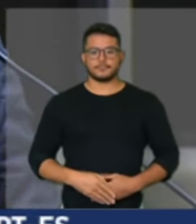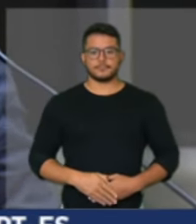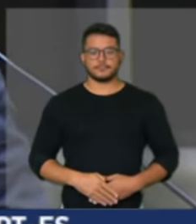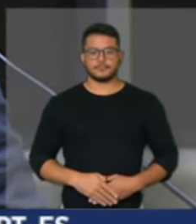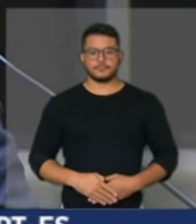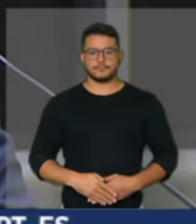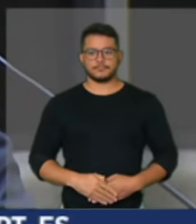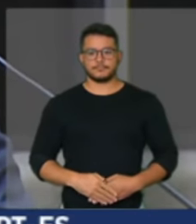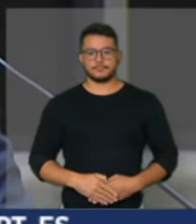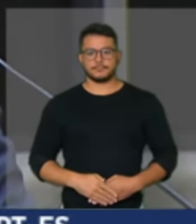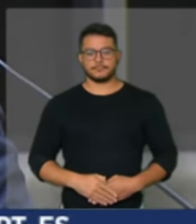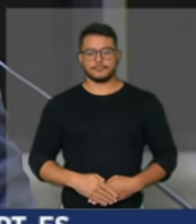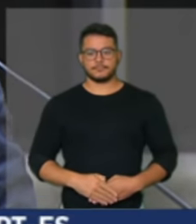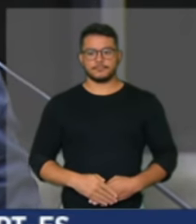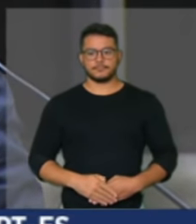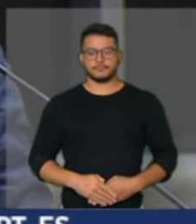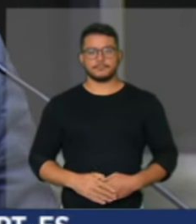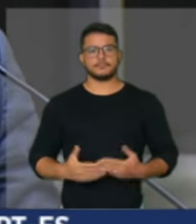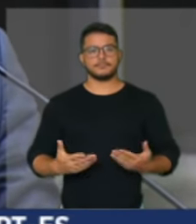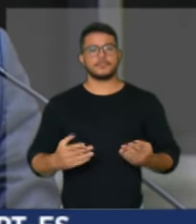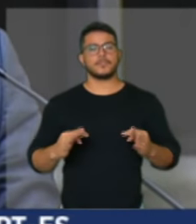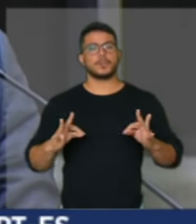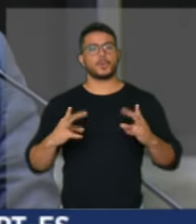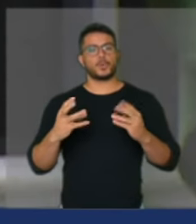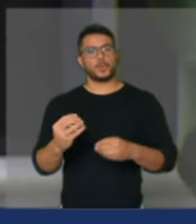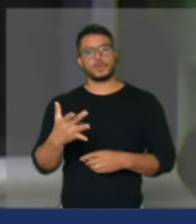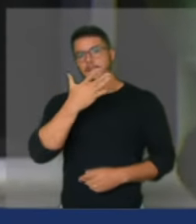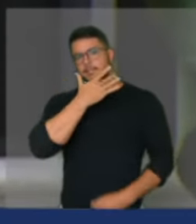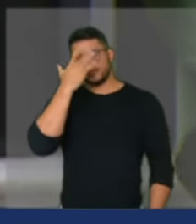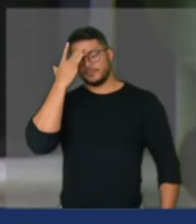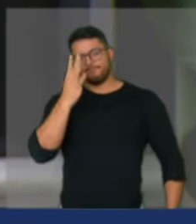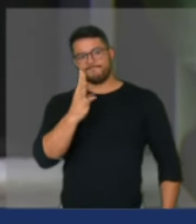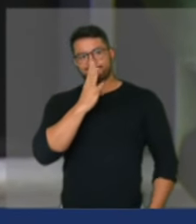federal e todos aqueles que nos acompanham pela tv câmara